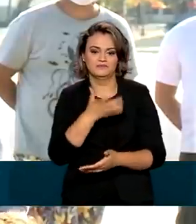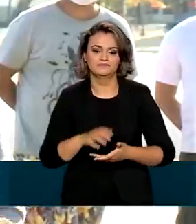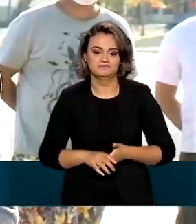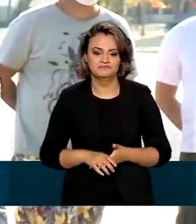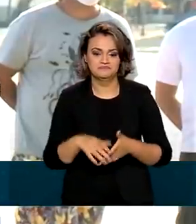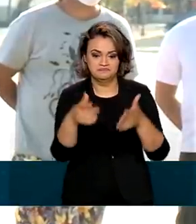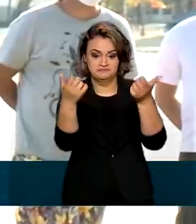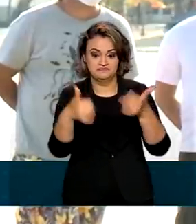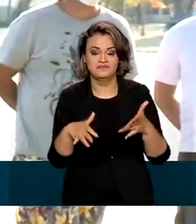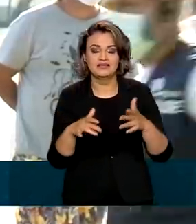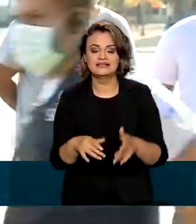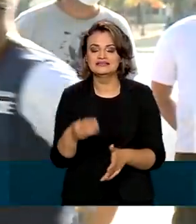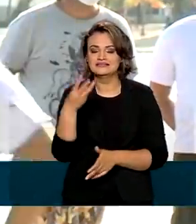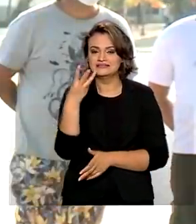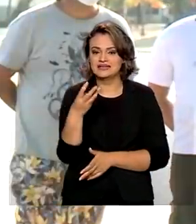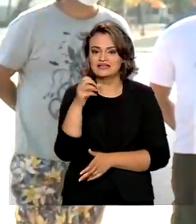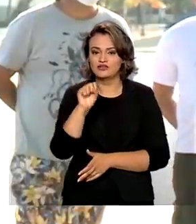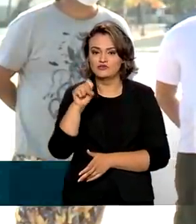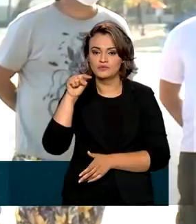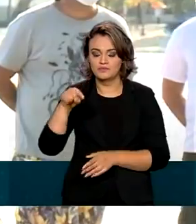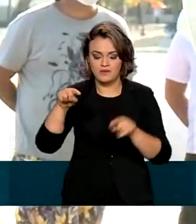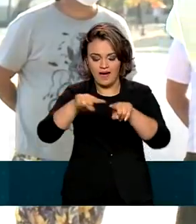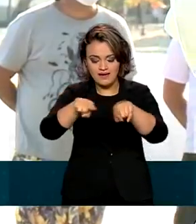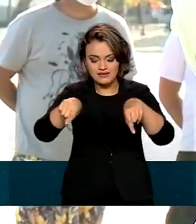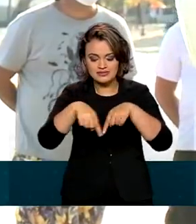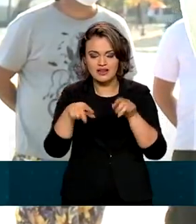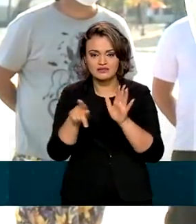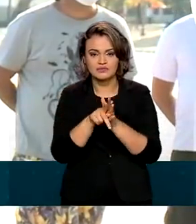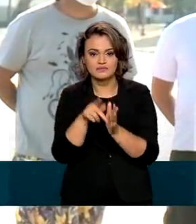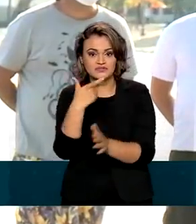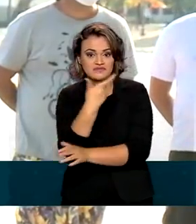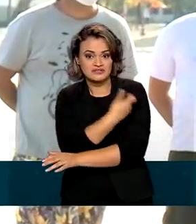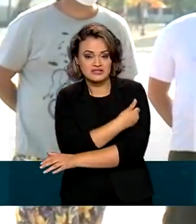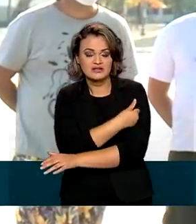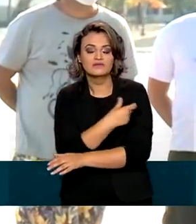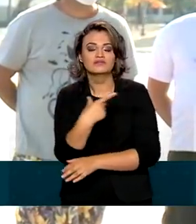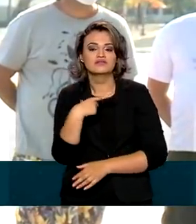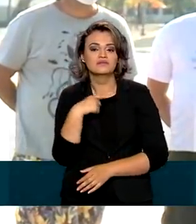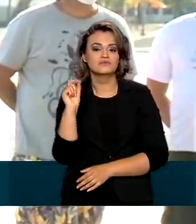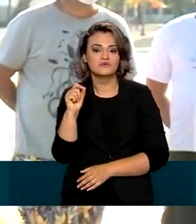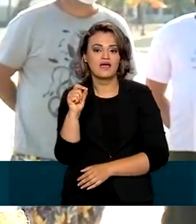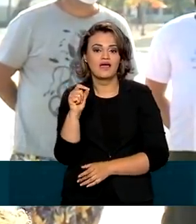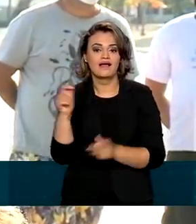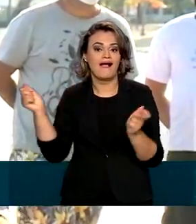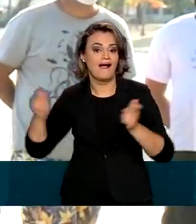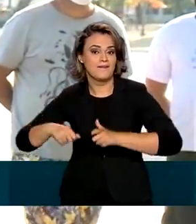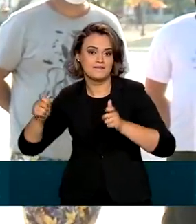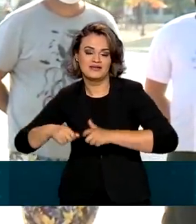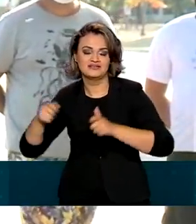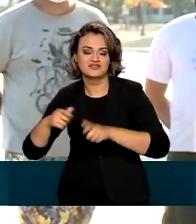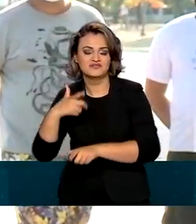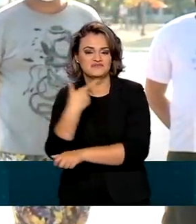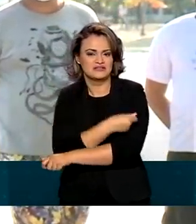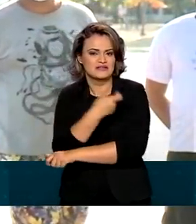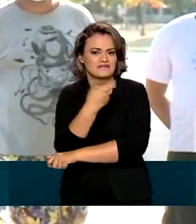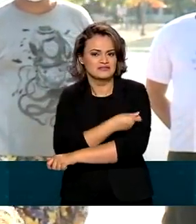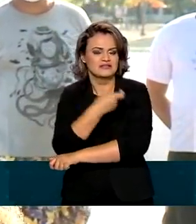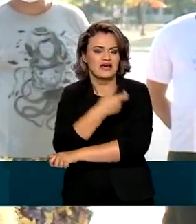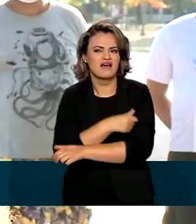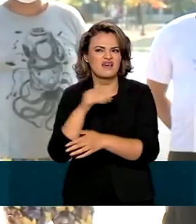Nas mais de 38 mil salas de vacinação, nós temos capacidade de vacinar